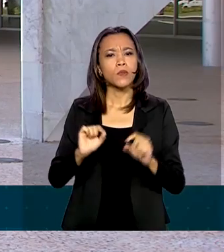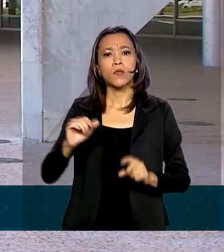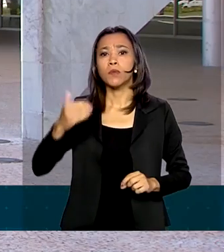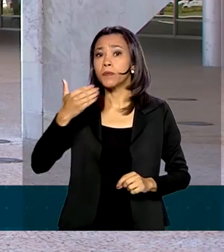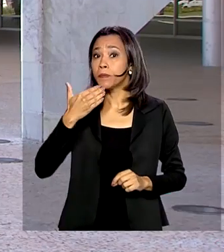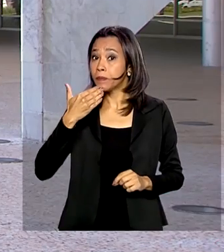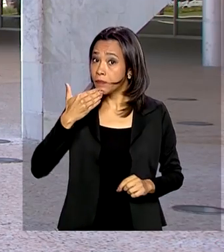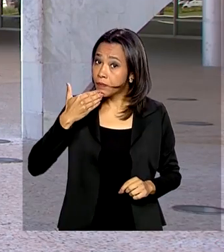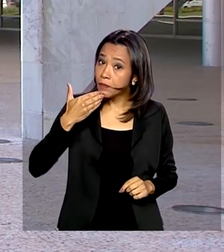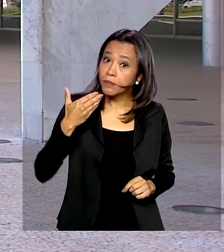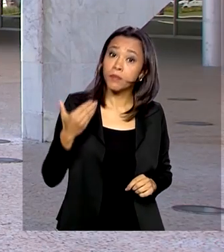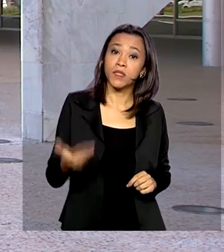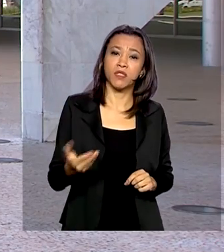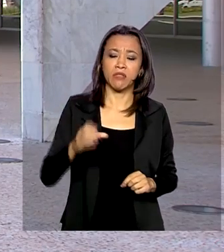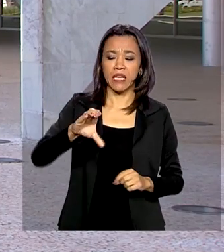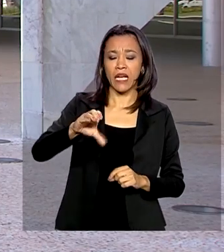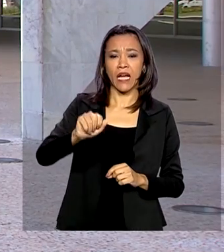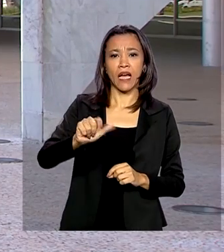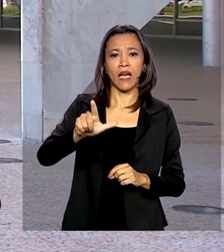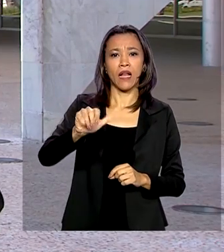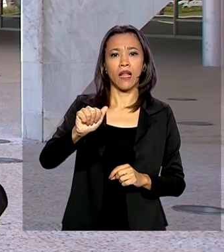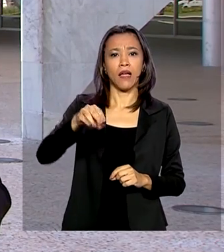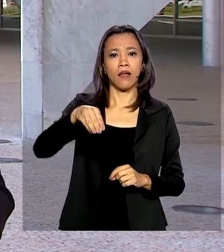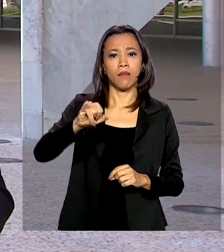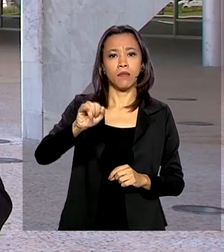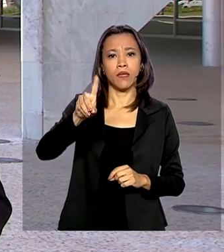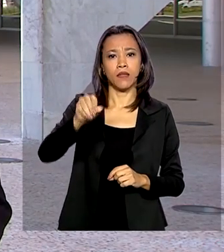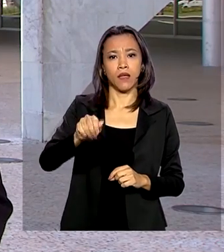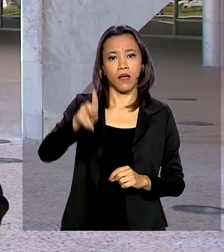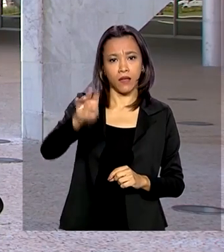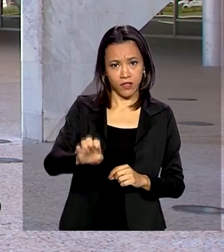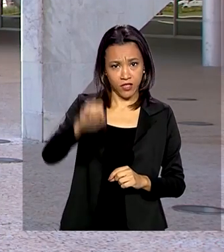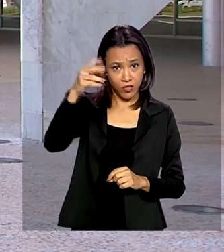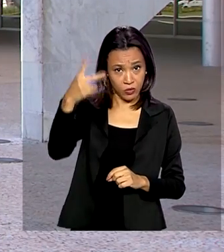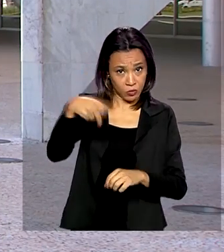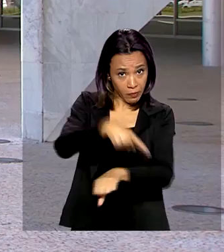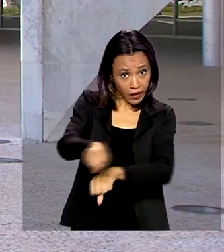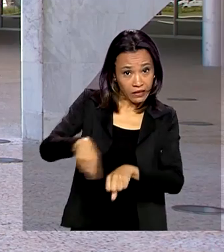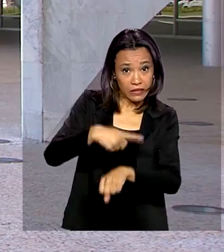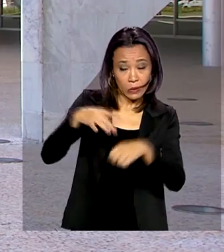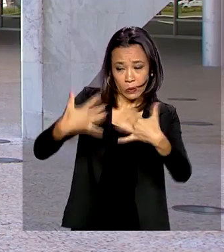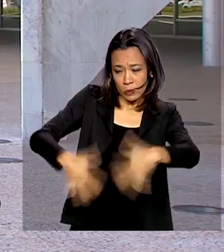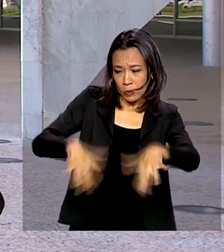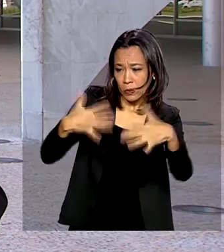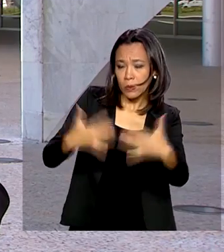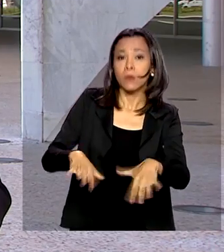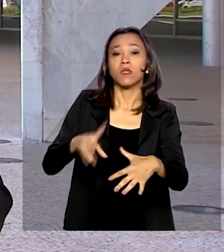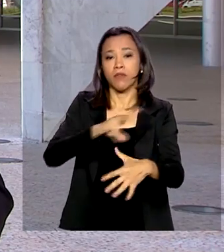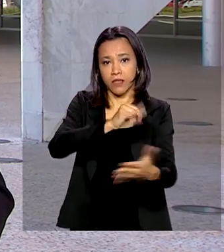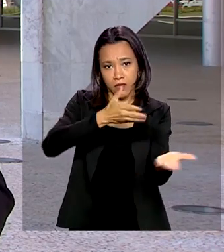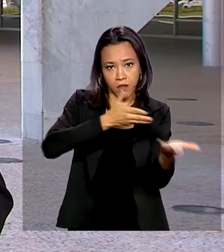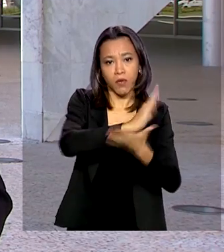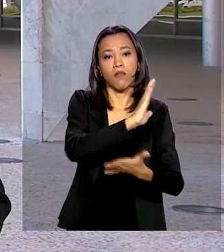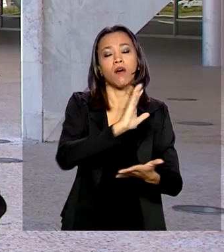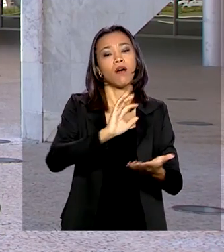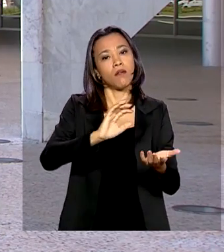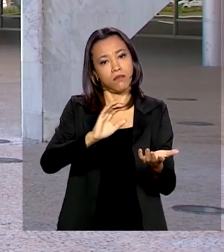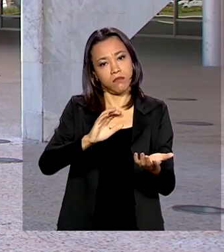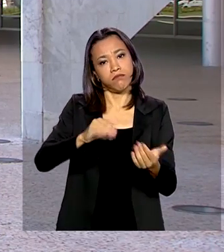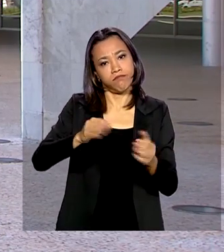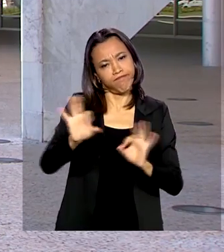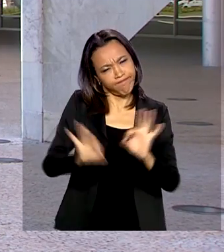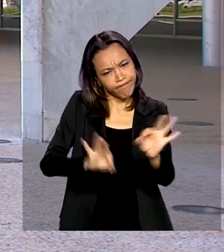instalação de estado de calamidade pública no país que deverá ser encaminhado para aprovação do Congresso Nacional. Está prevista uma entrevista